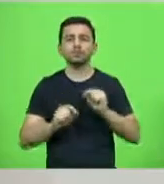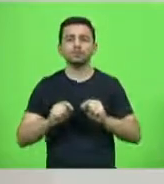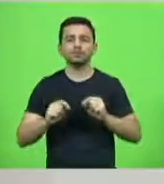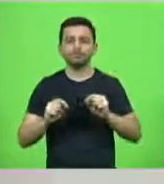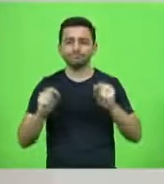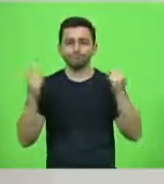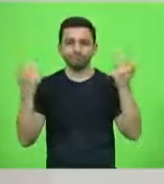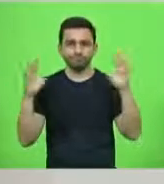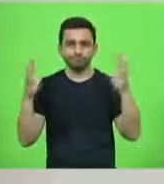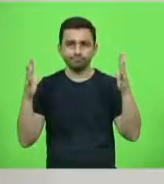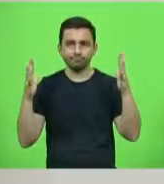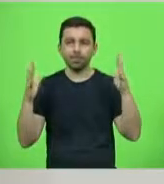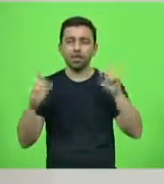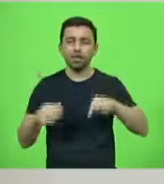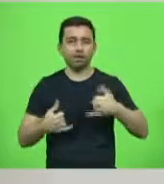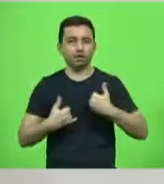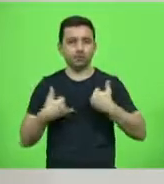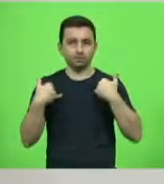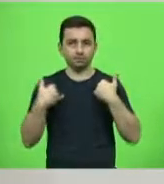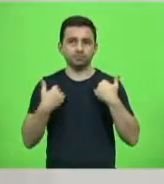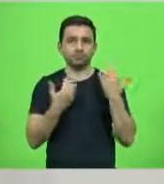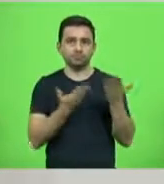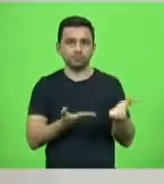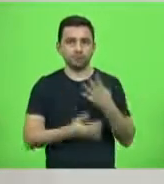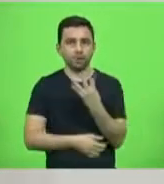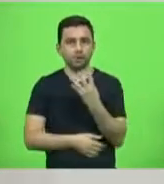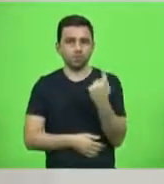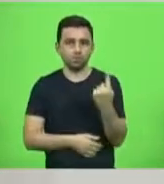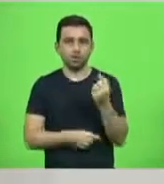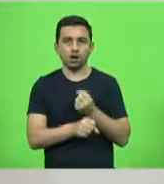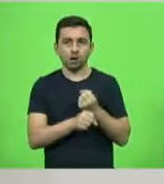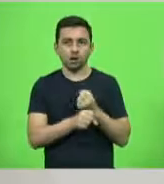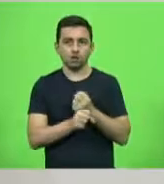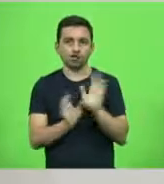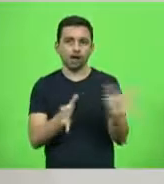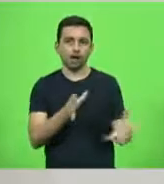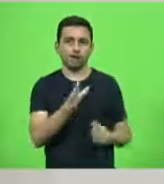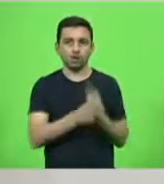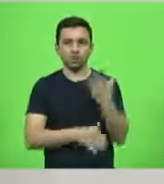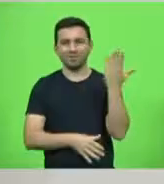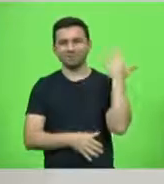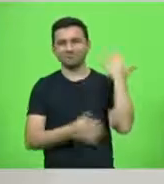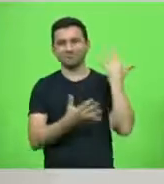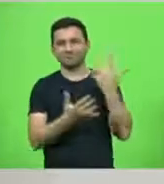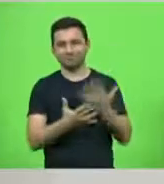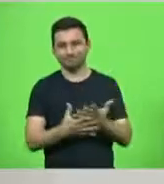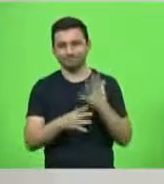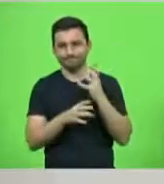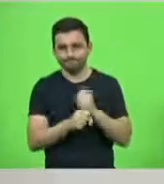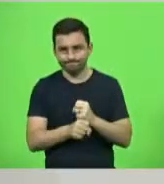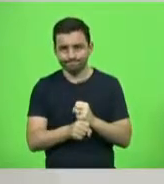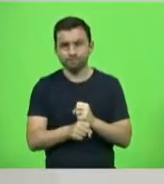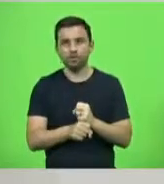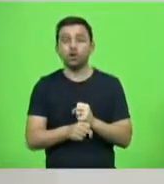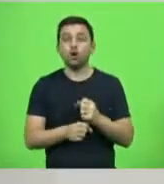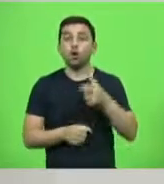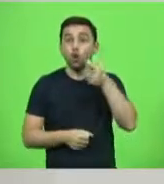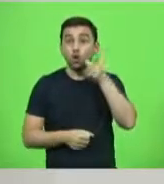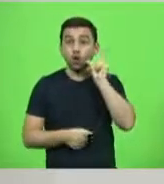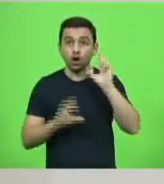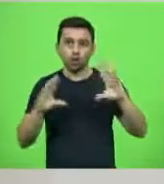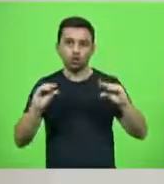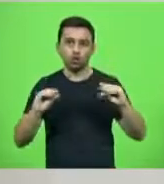nosso aniversário. Estamos completando 41 anos de criação. Ontem à noite tivemos uma festa